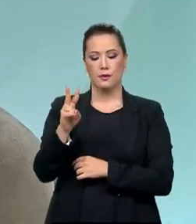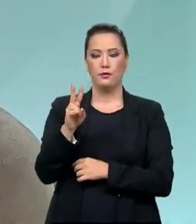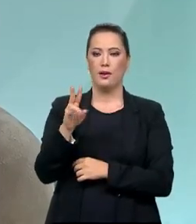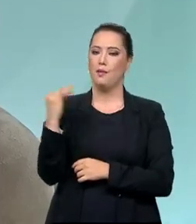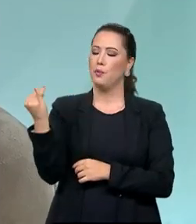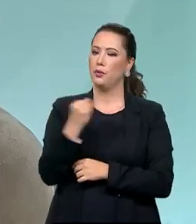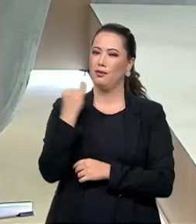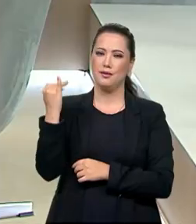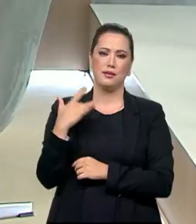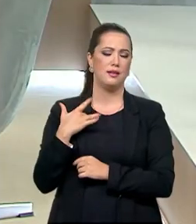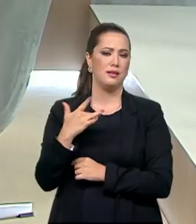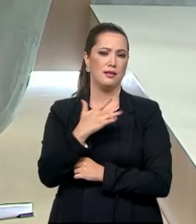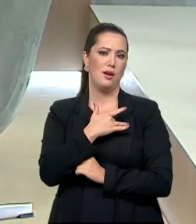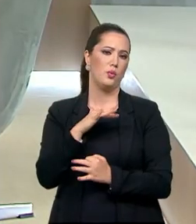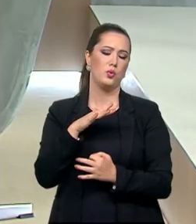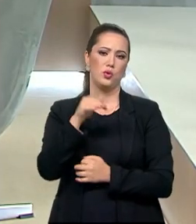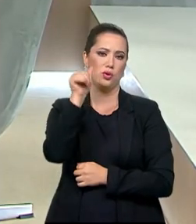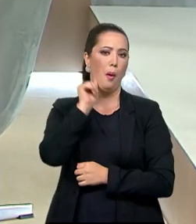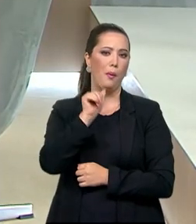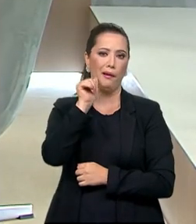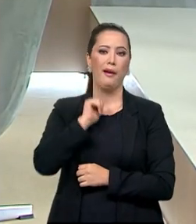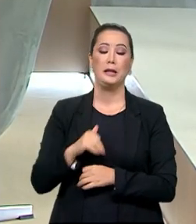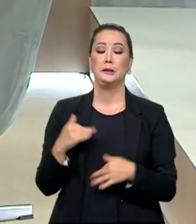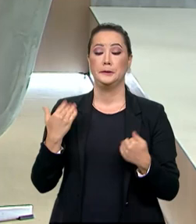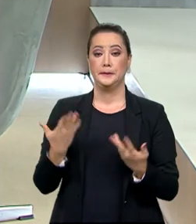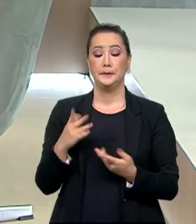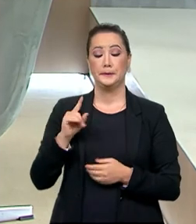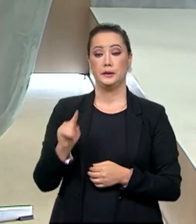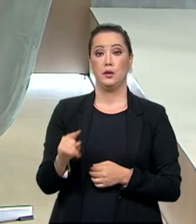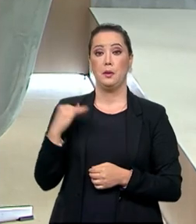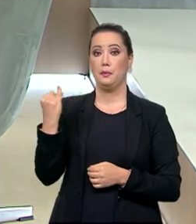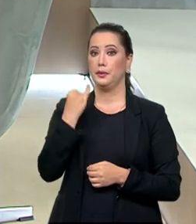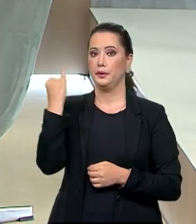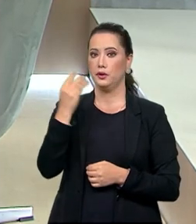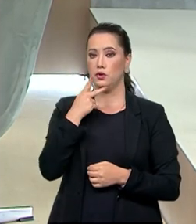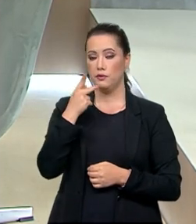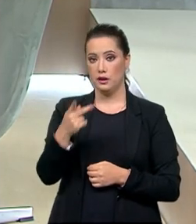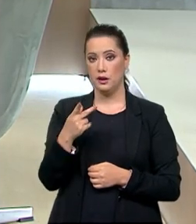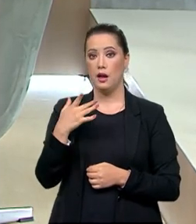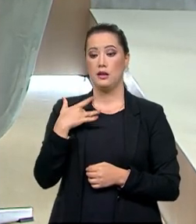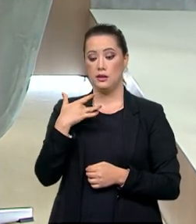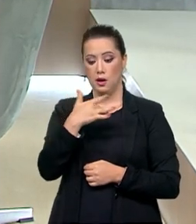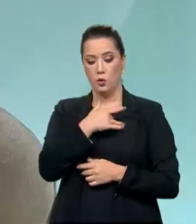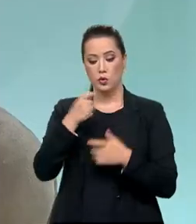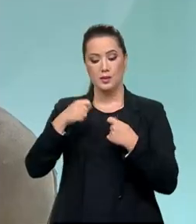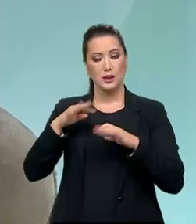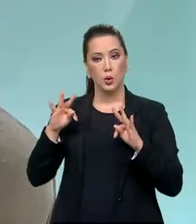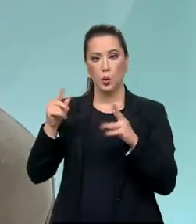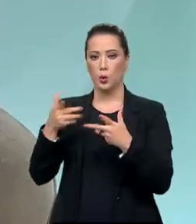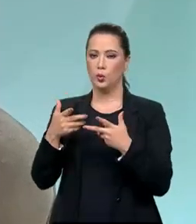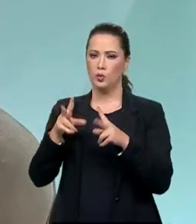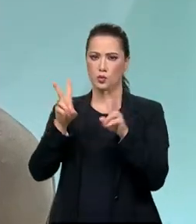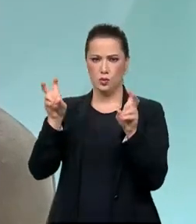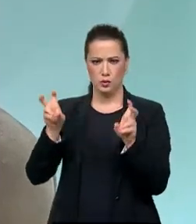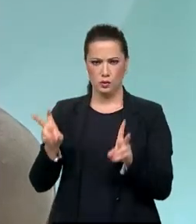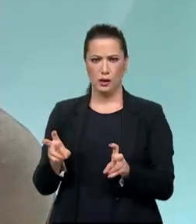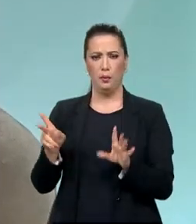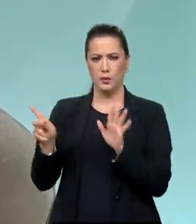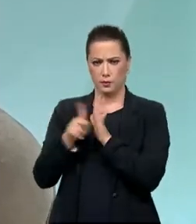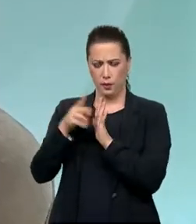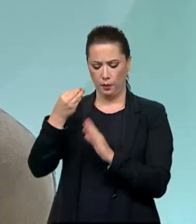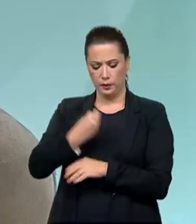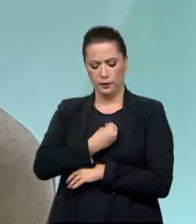da saúde da mulher, não? Então, ali se exalta uma qualidade completa de saúde. E, por fim, que